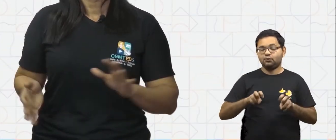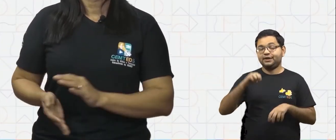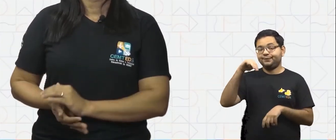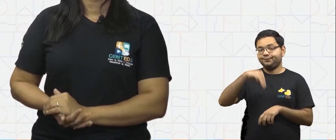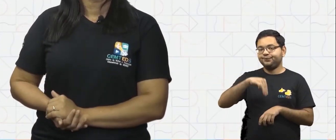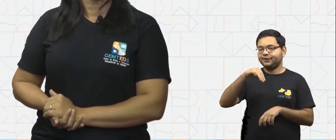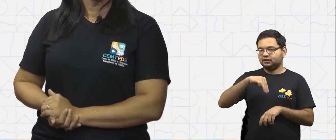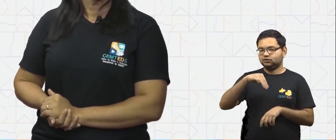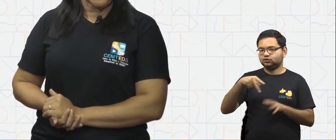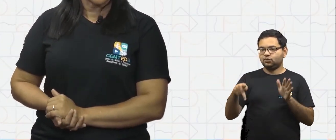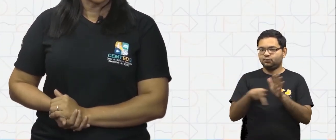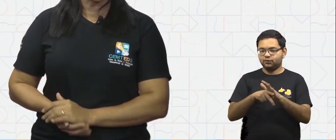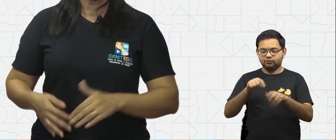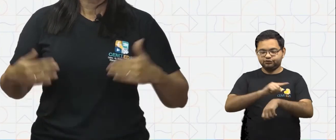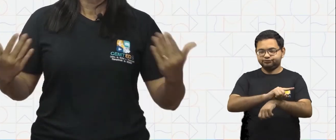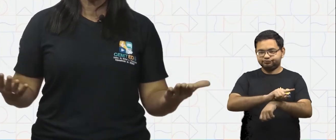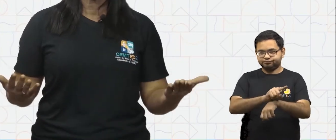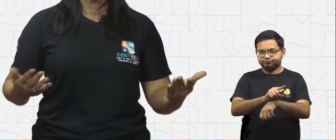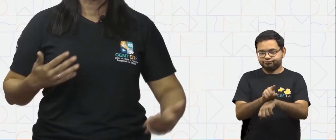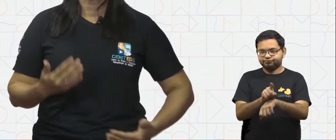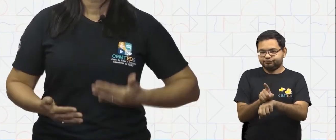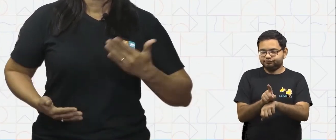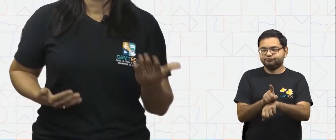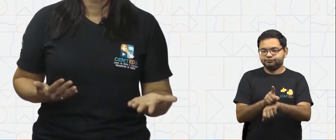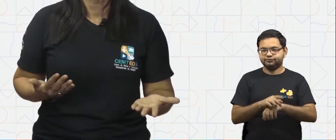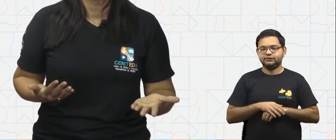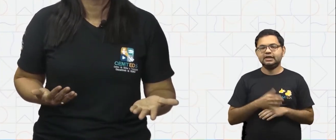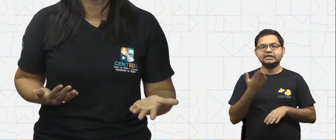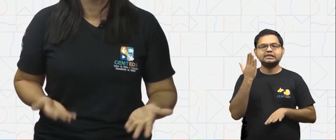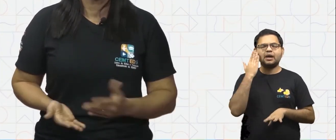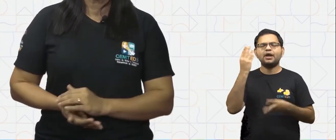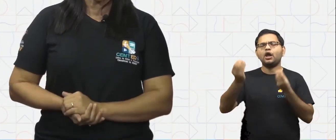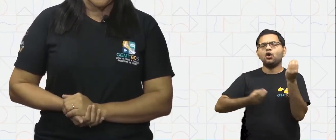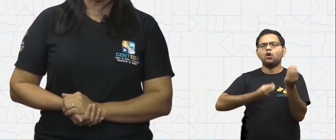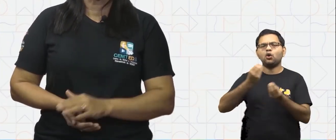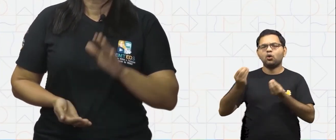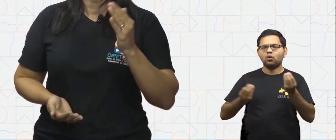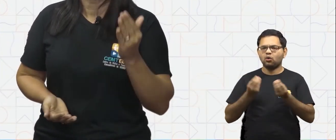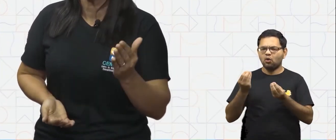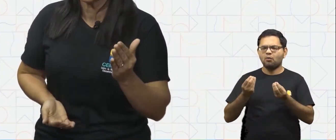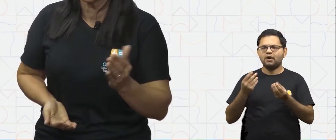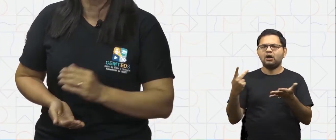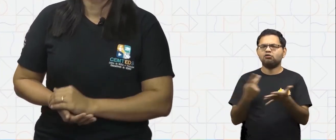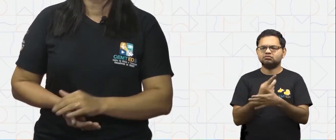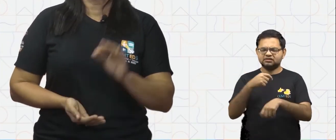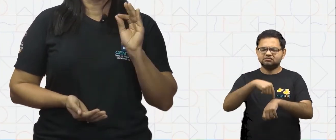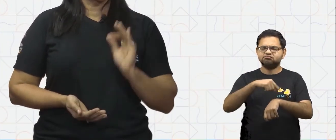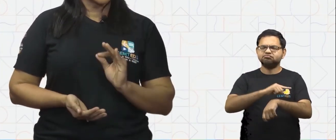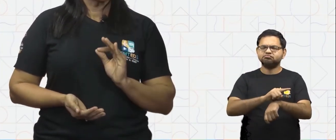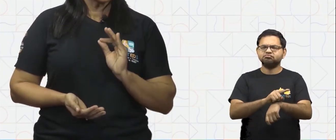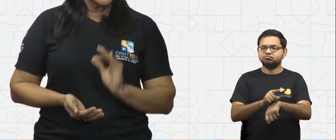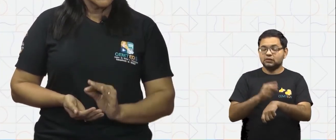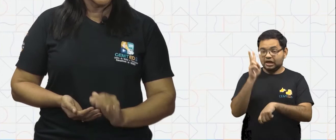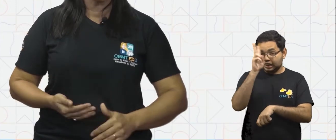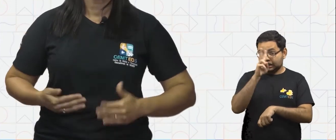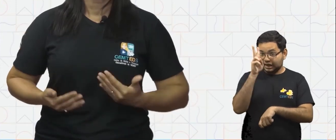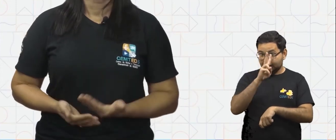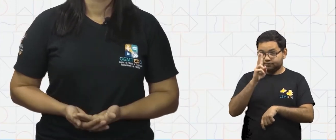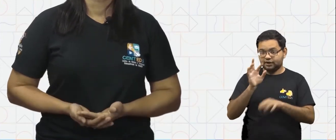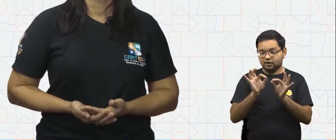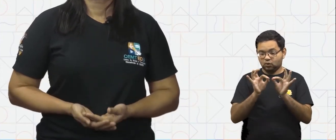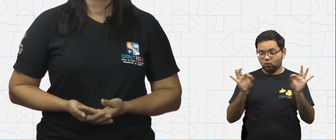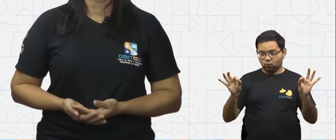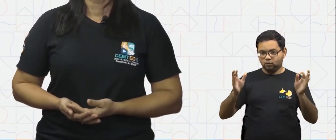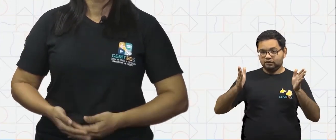no relógio de ponteiros. Vamos saber como eles são contados. Lembrando que o ponteiro grande